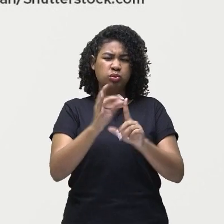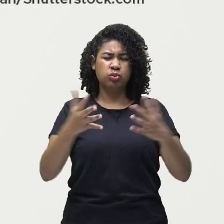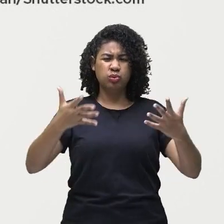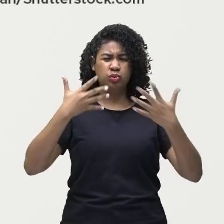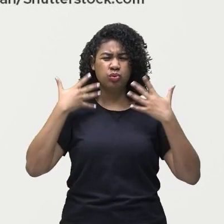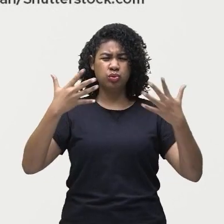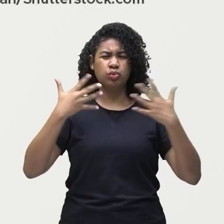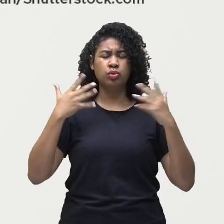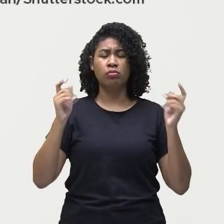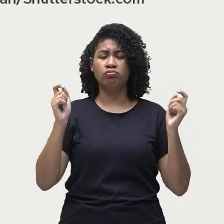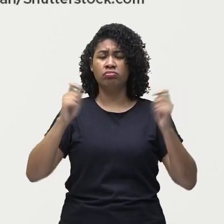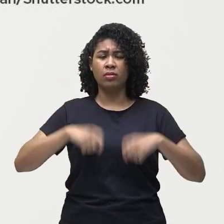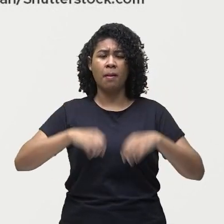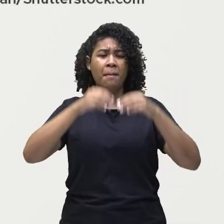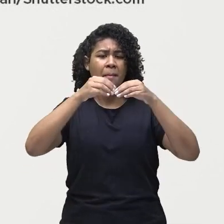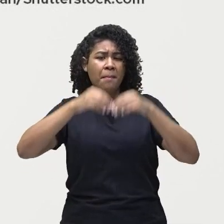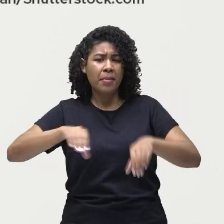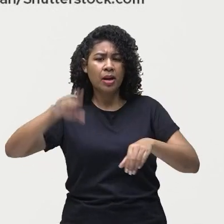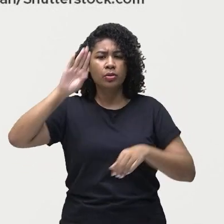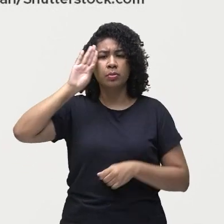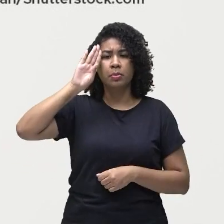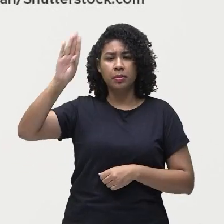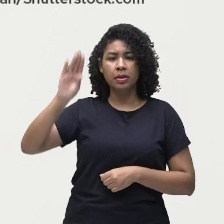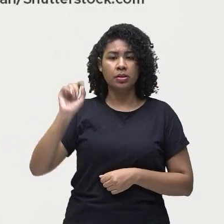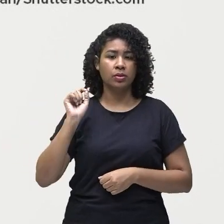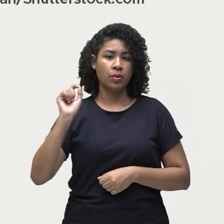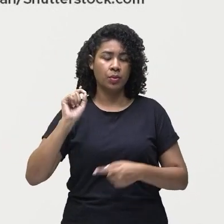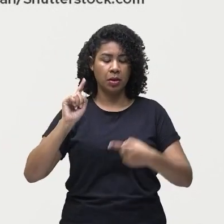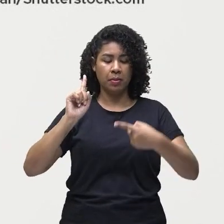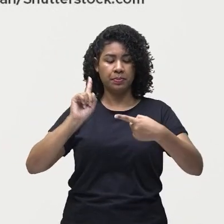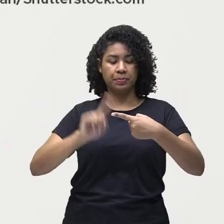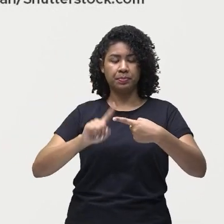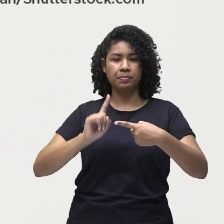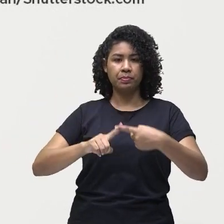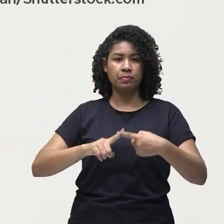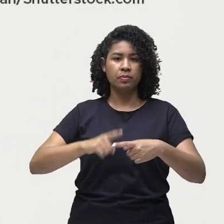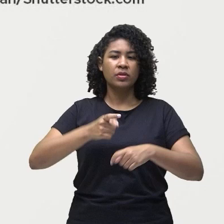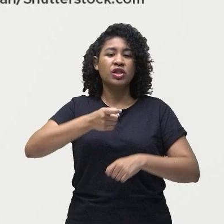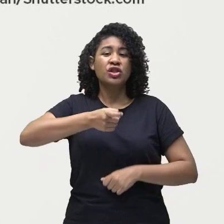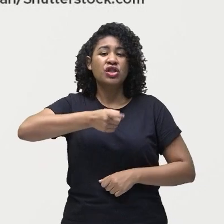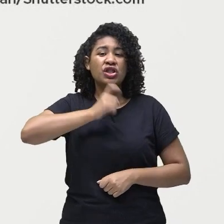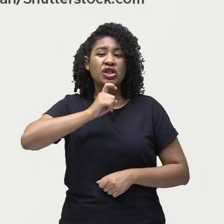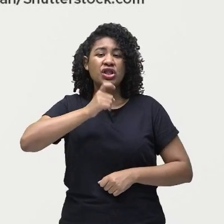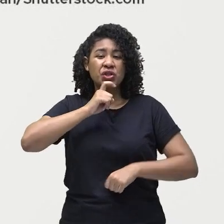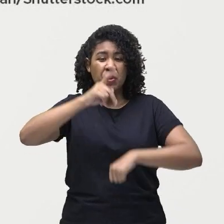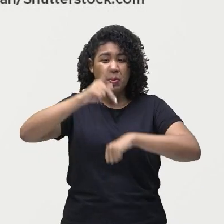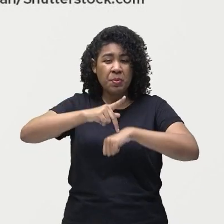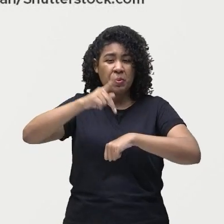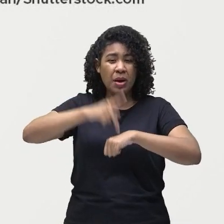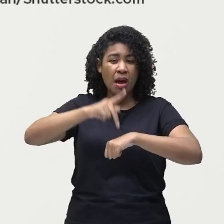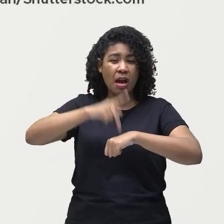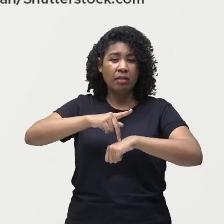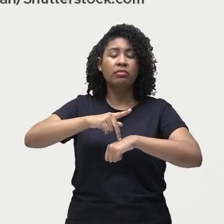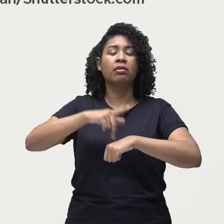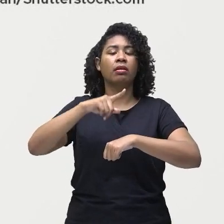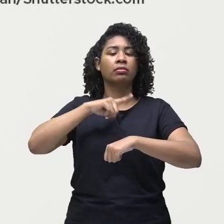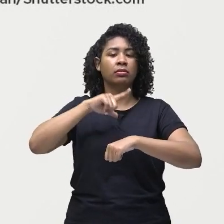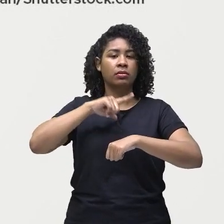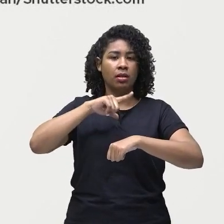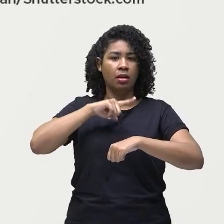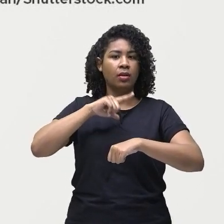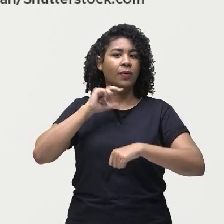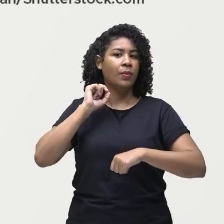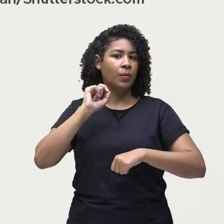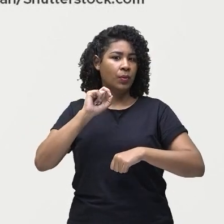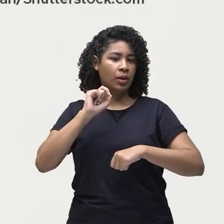das quais se destacam derretimento das calotas polares a gente sabe que o planeta terra